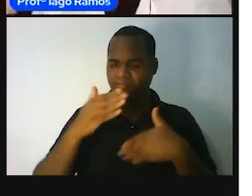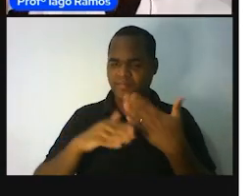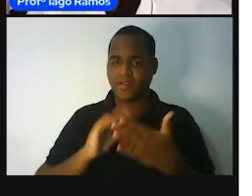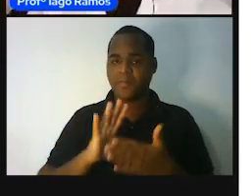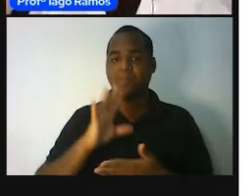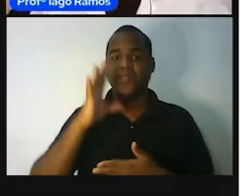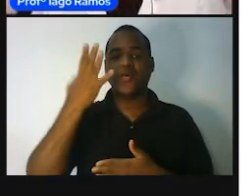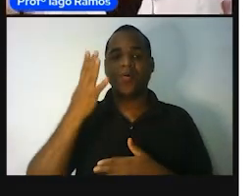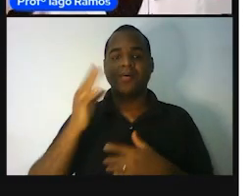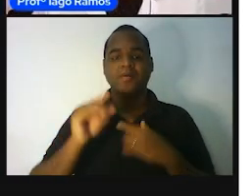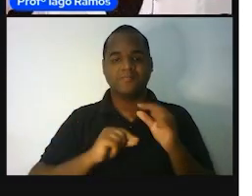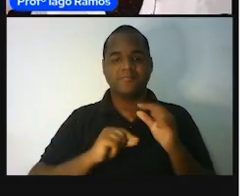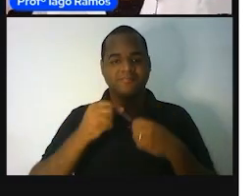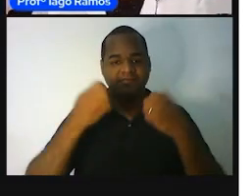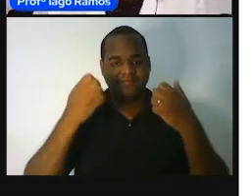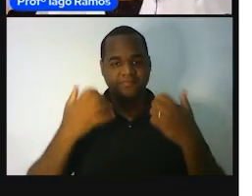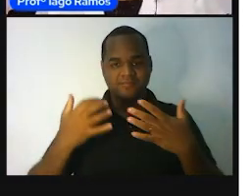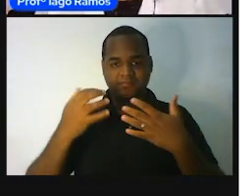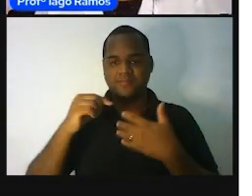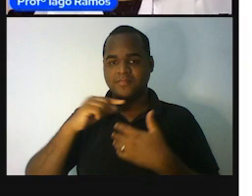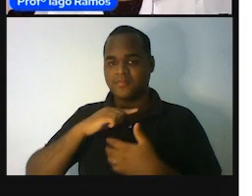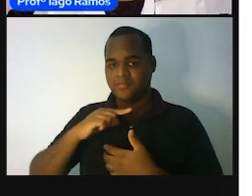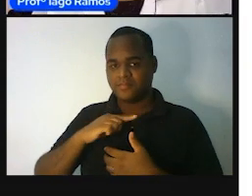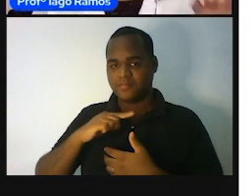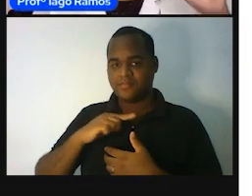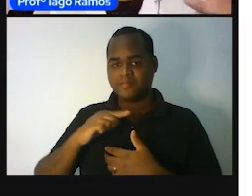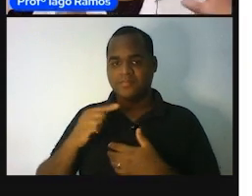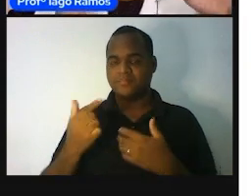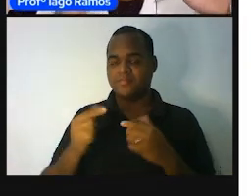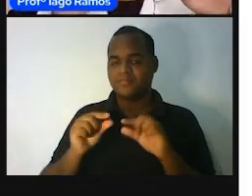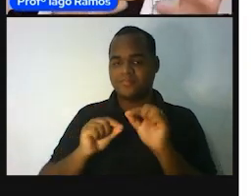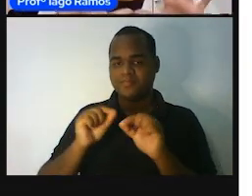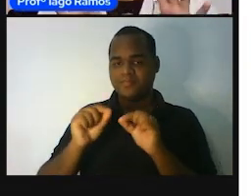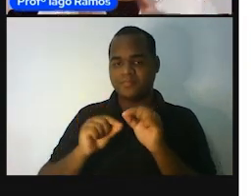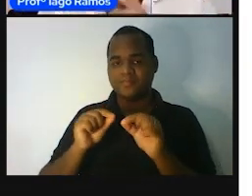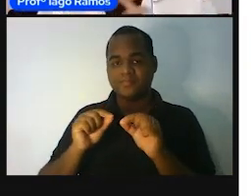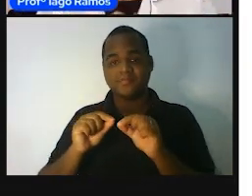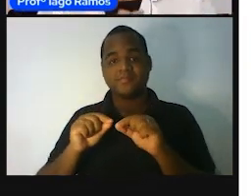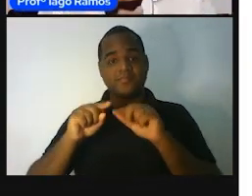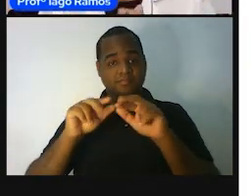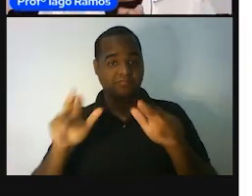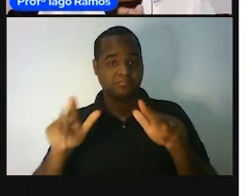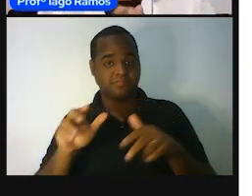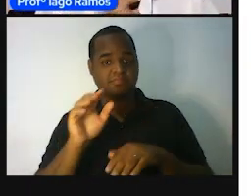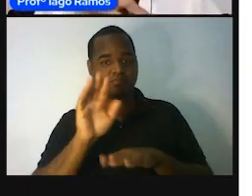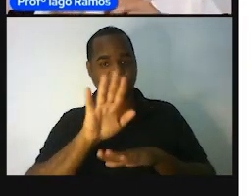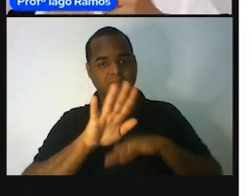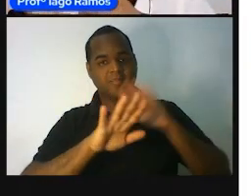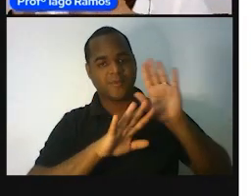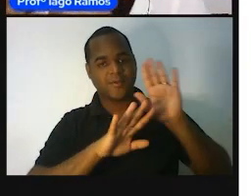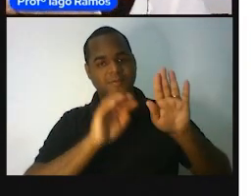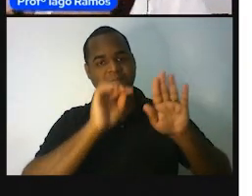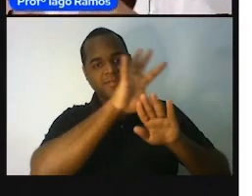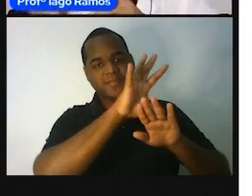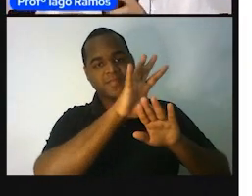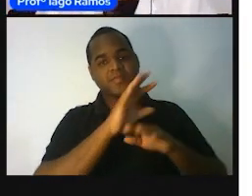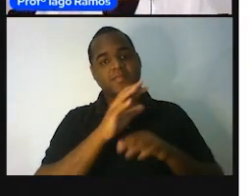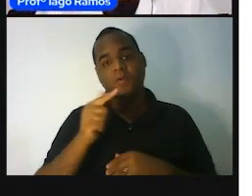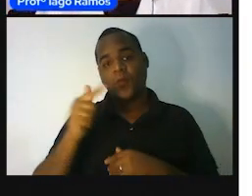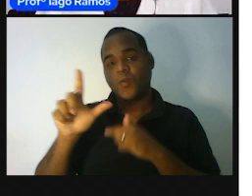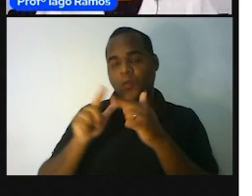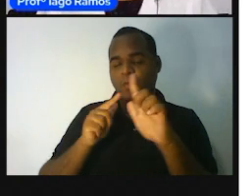o comprimimento, que tem nada a varia da sua casa com o seu alvo e outras